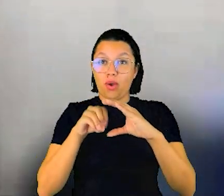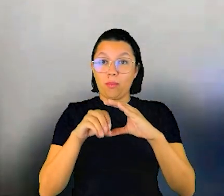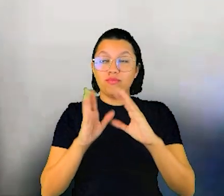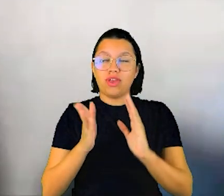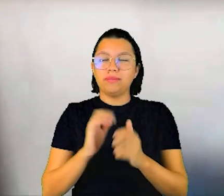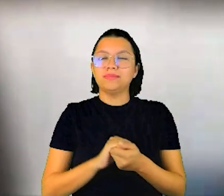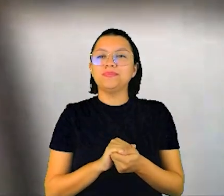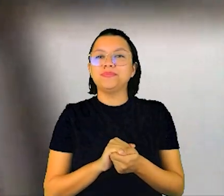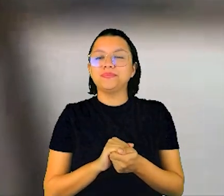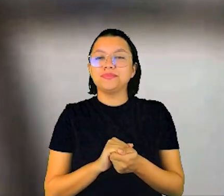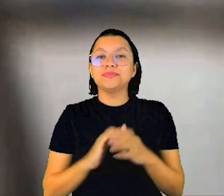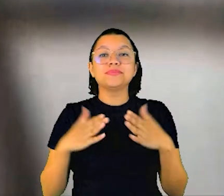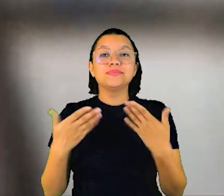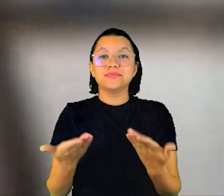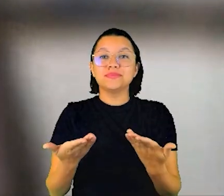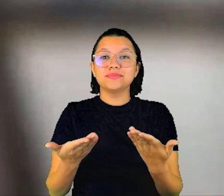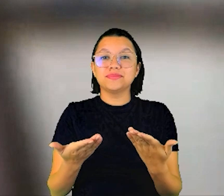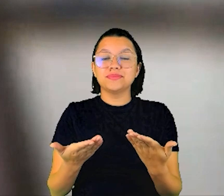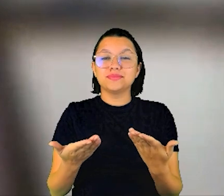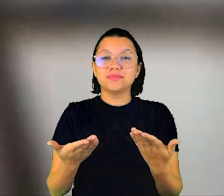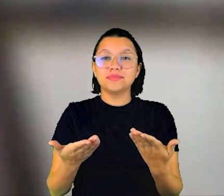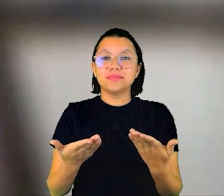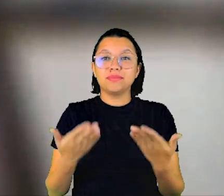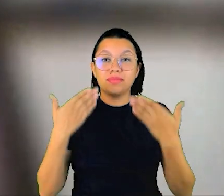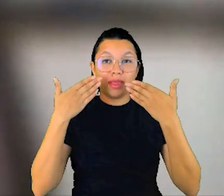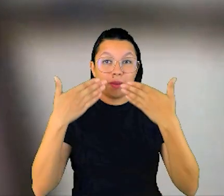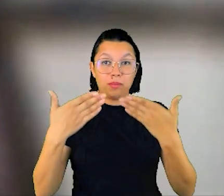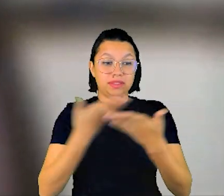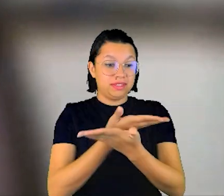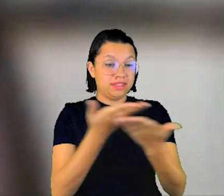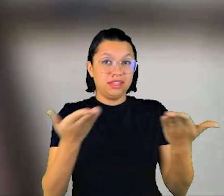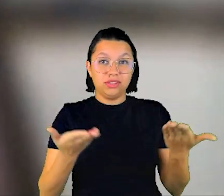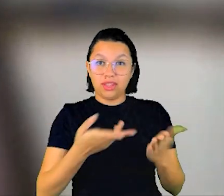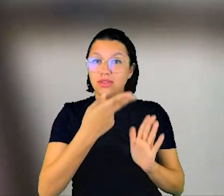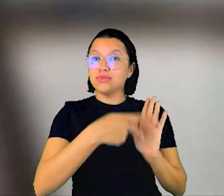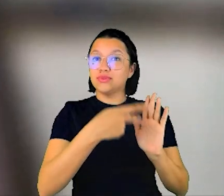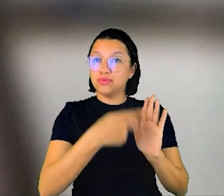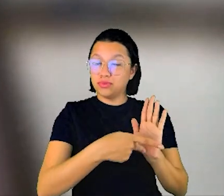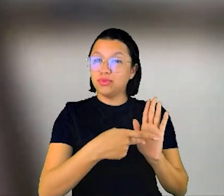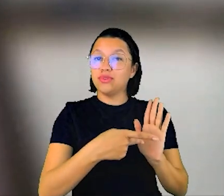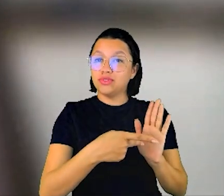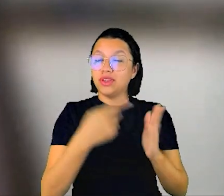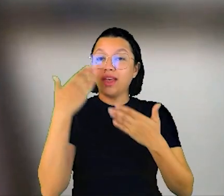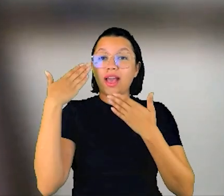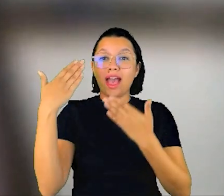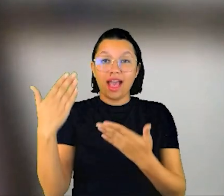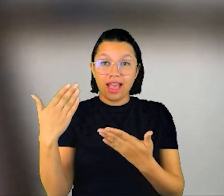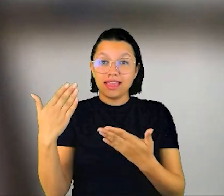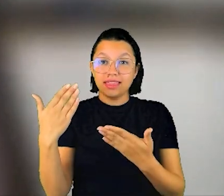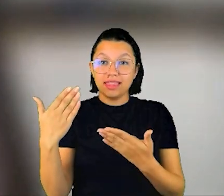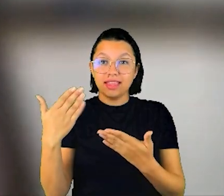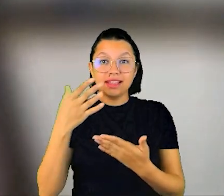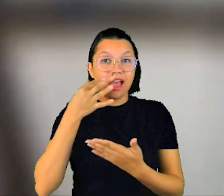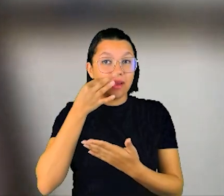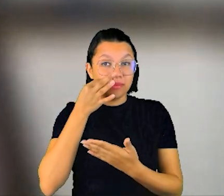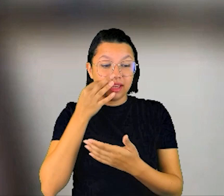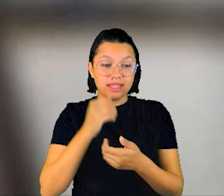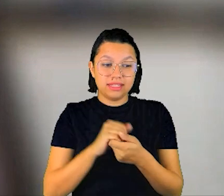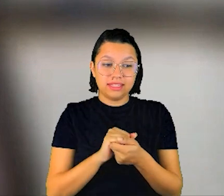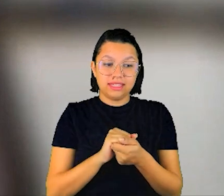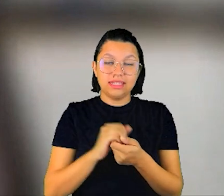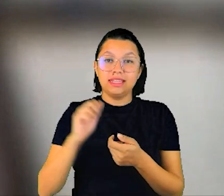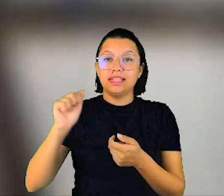está ao vivo. Então, apresentados os projetos aí, agradeço a